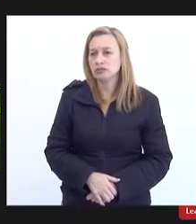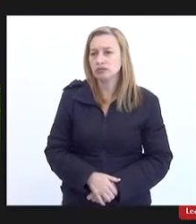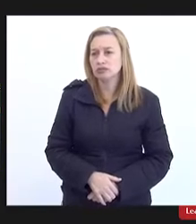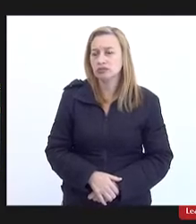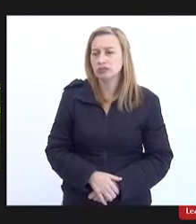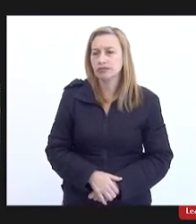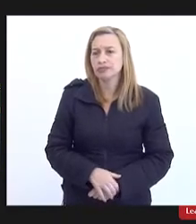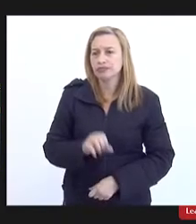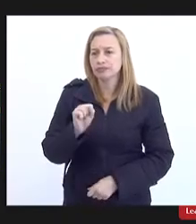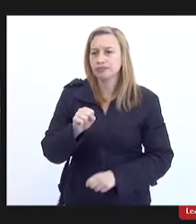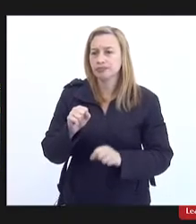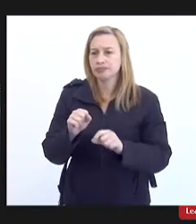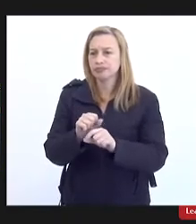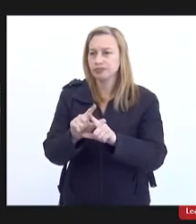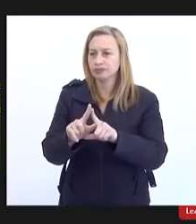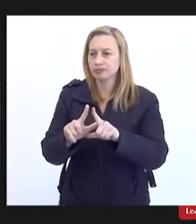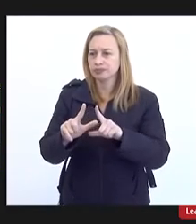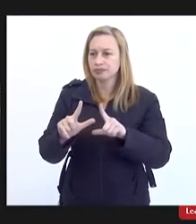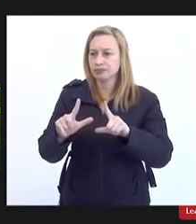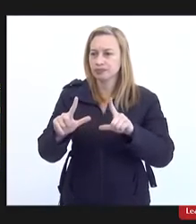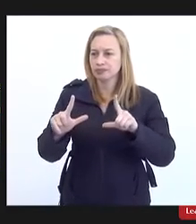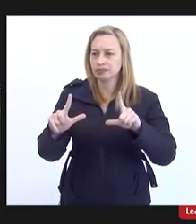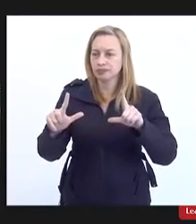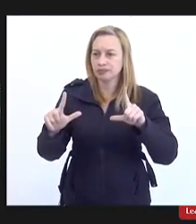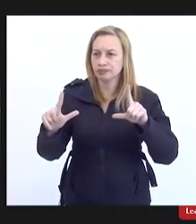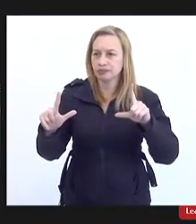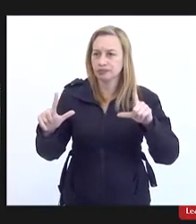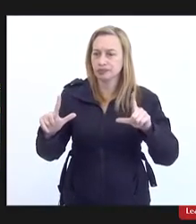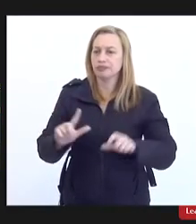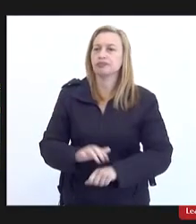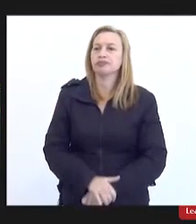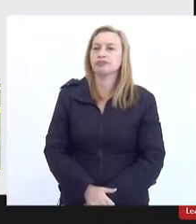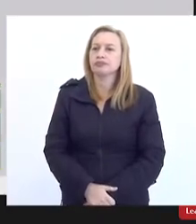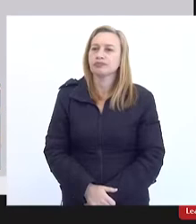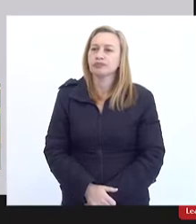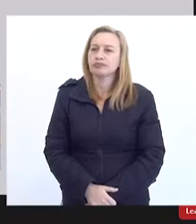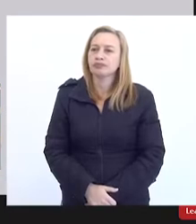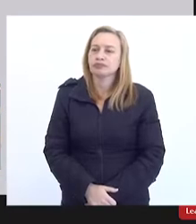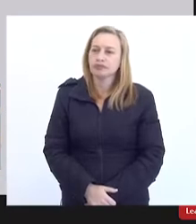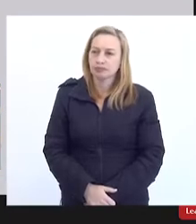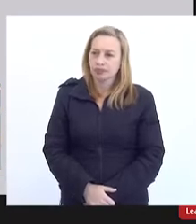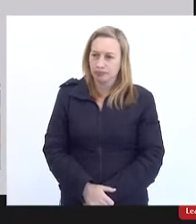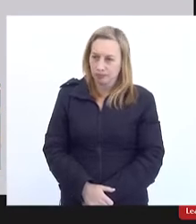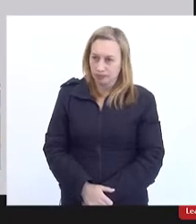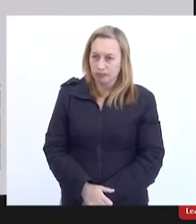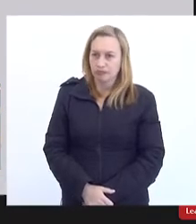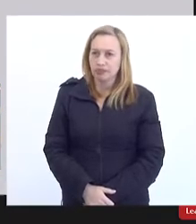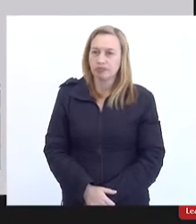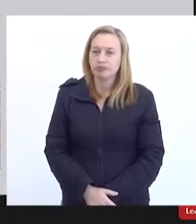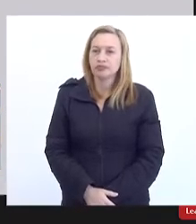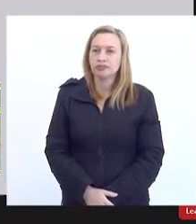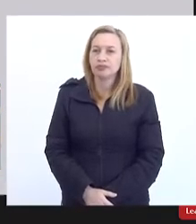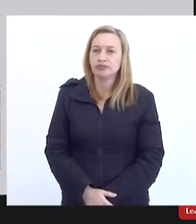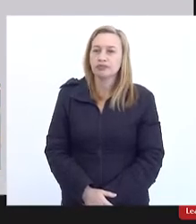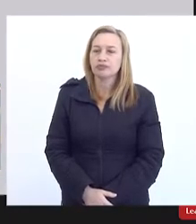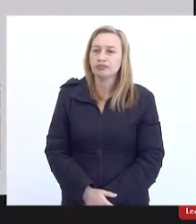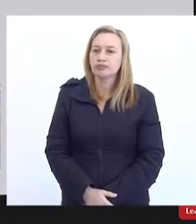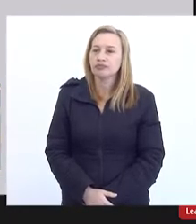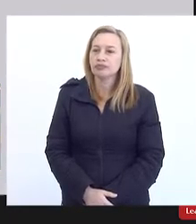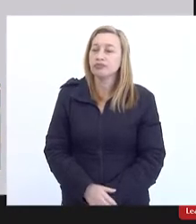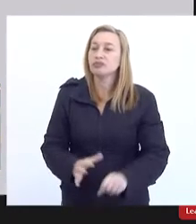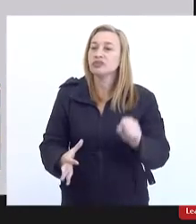Vou abrir um pouquinho mais para vocês, tá? Esse Atlas das Águas ele vai mostrar... um Atlas que indica segurança